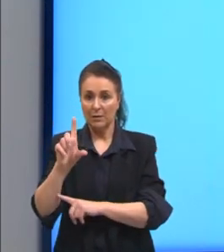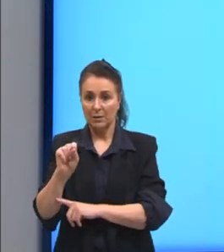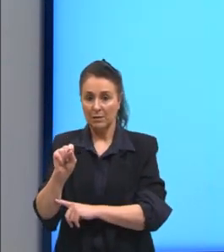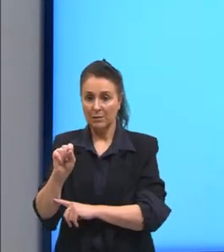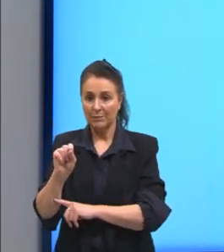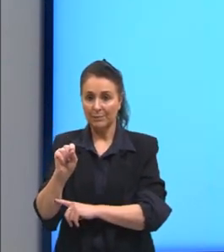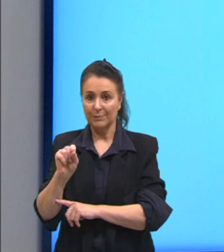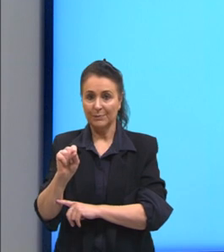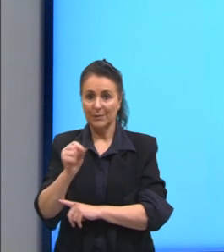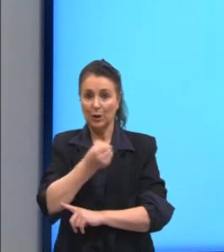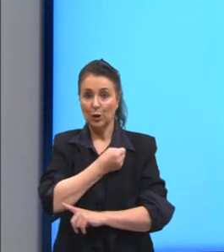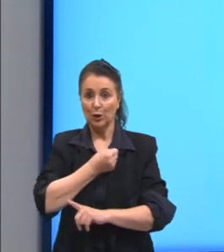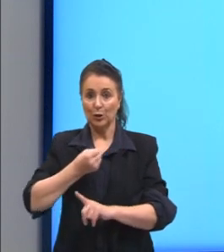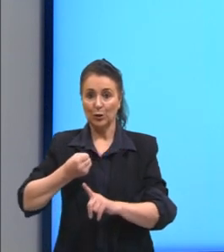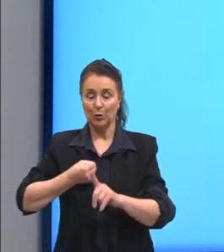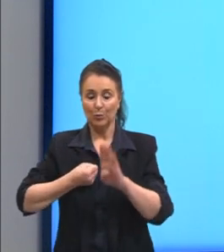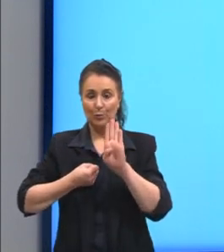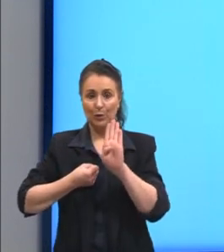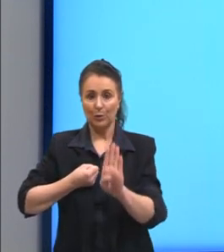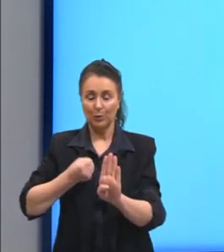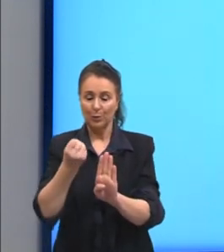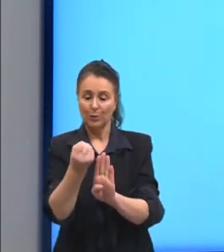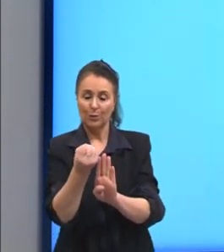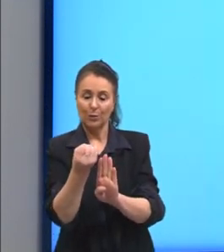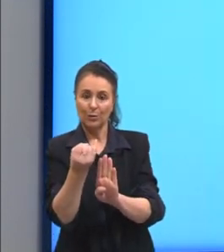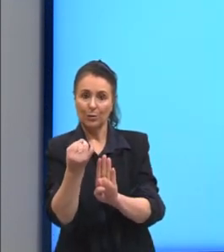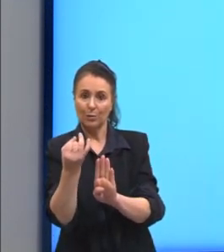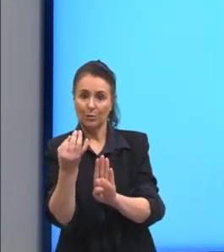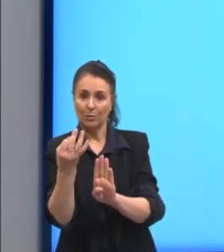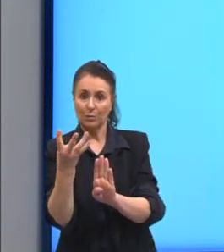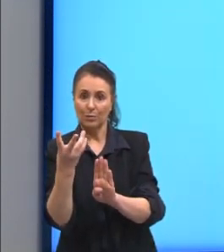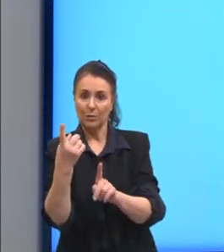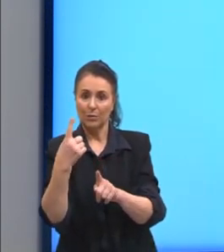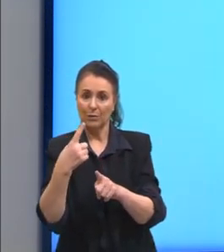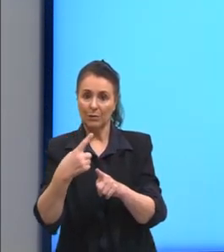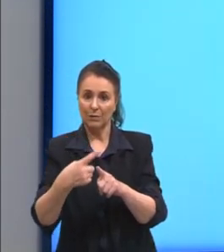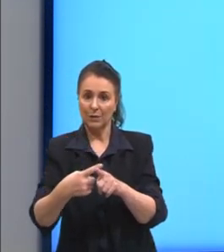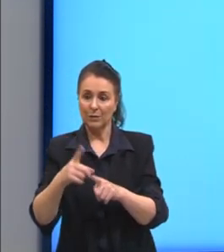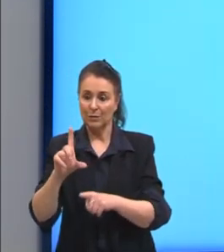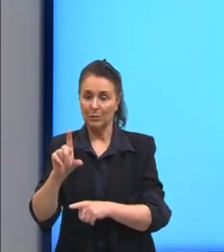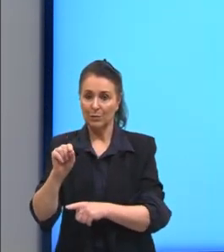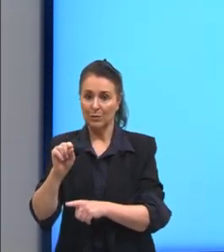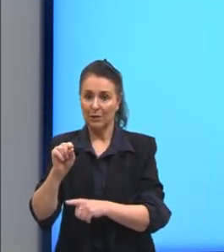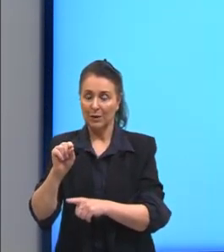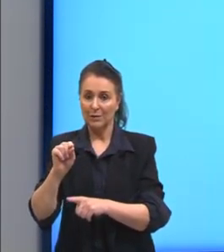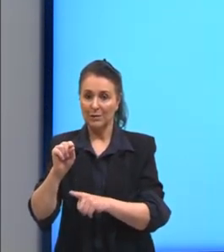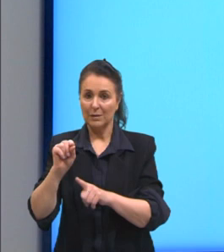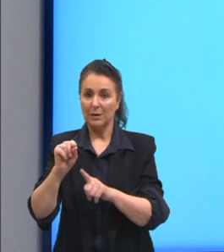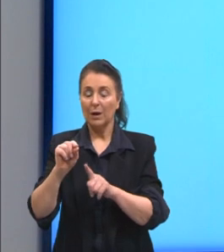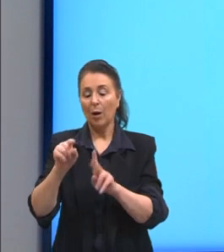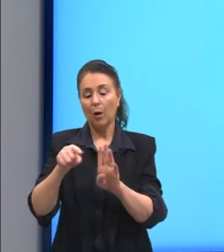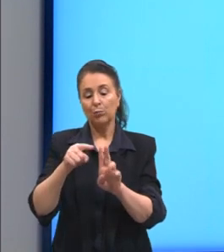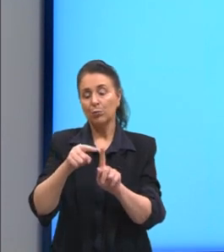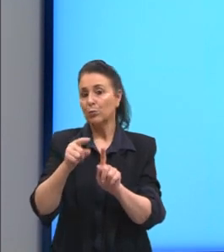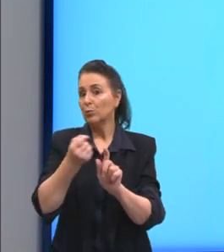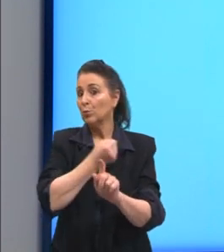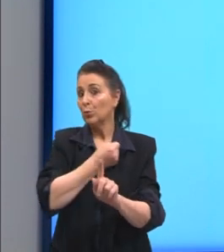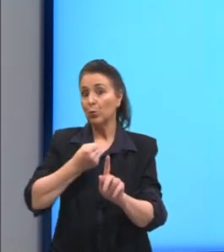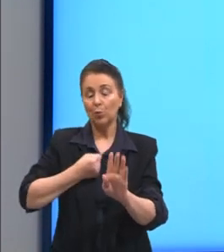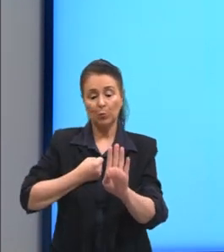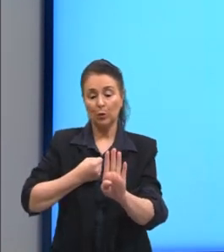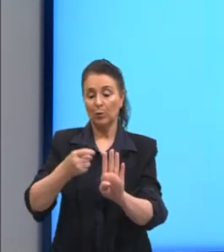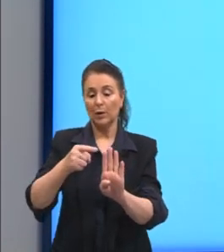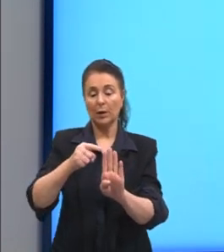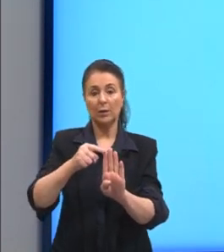científica. É sempre o número, o valor, vezes o 10 elevado a algum expoente. O que